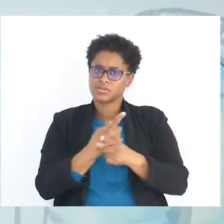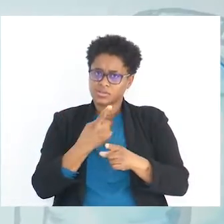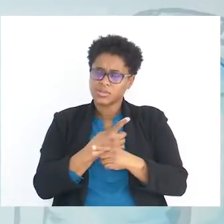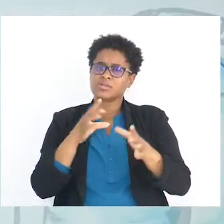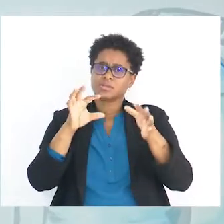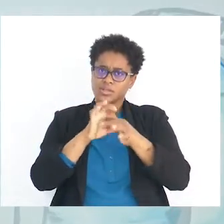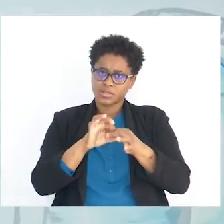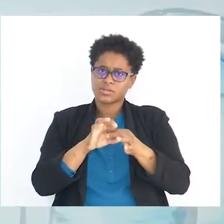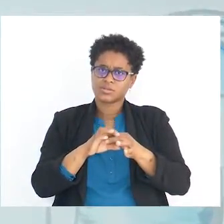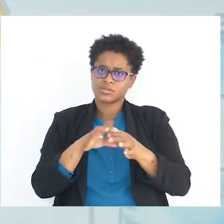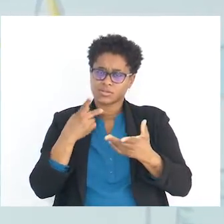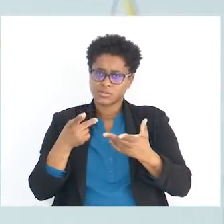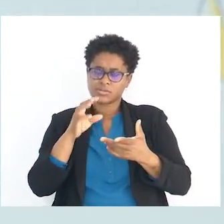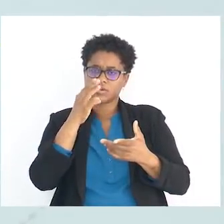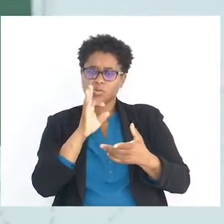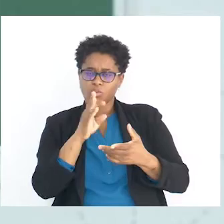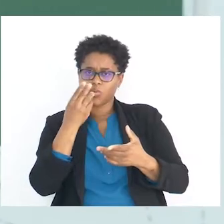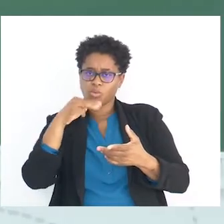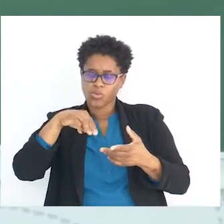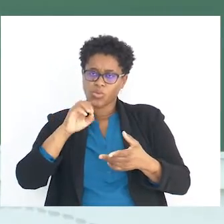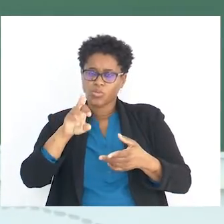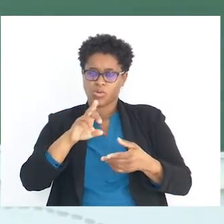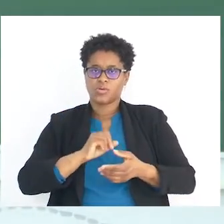relacionada com as variações de humor.